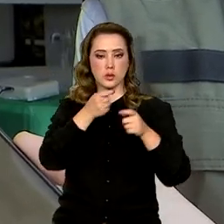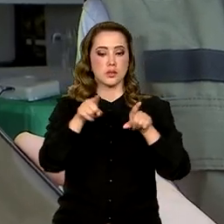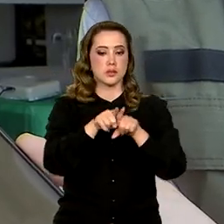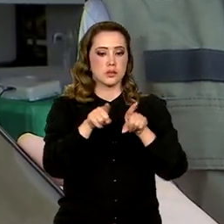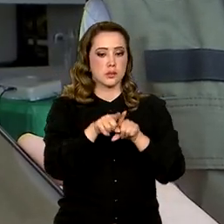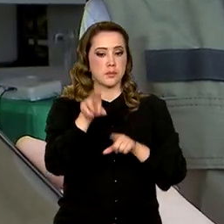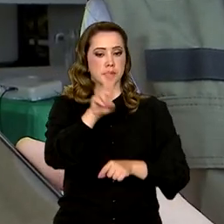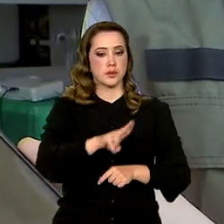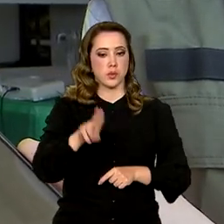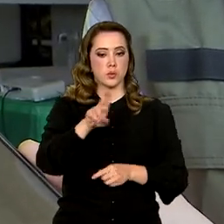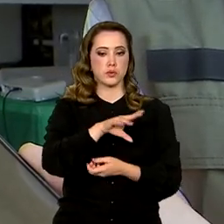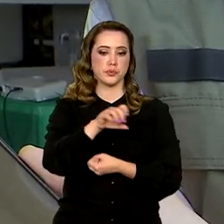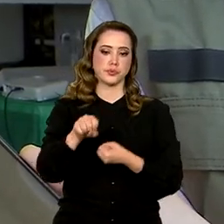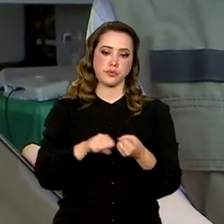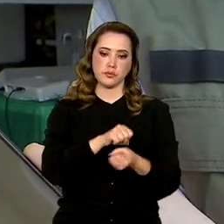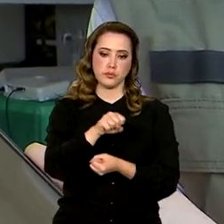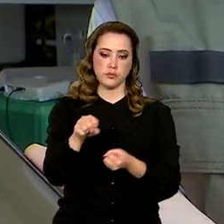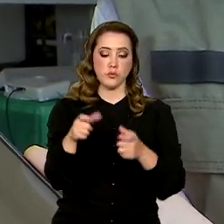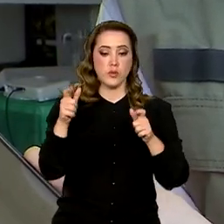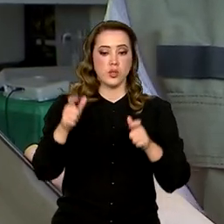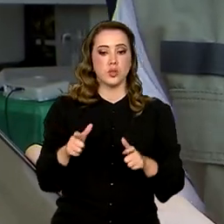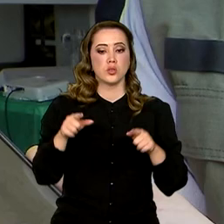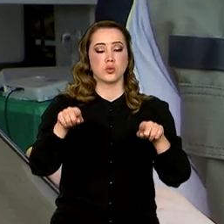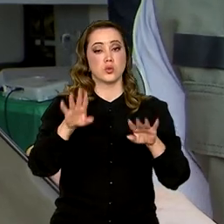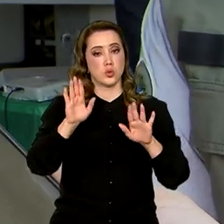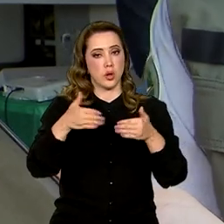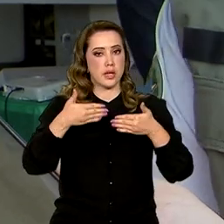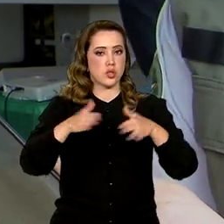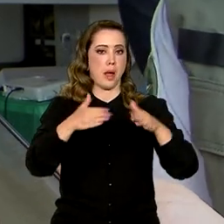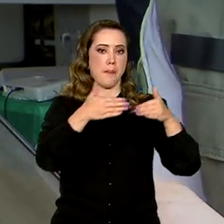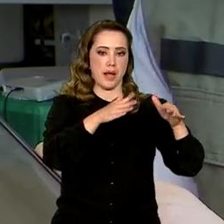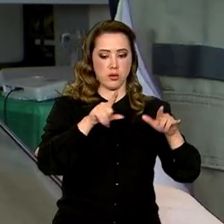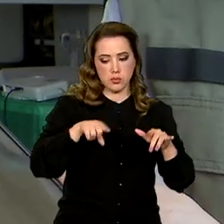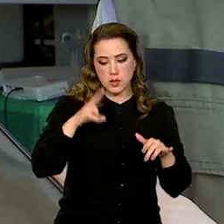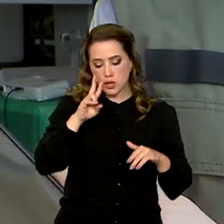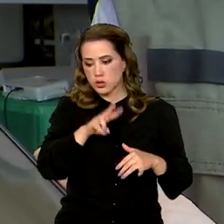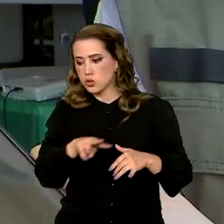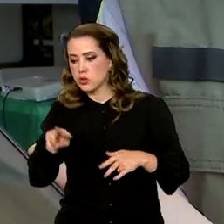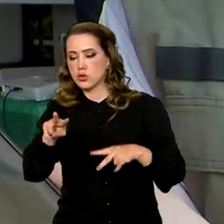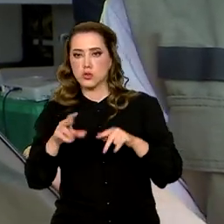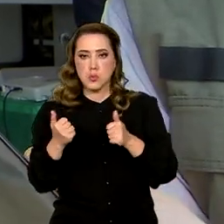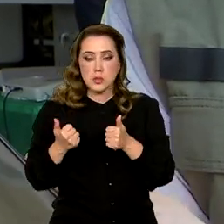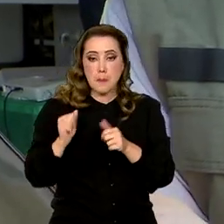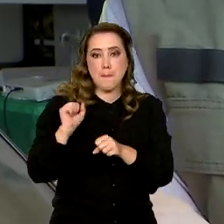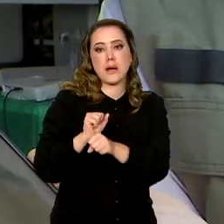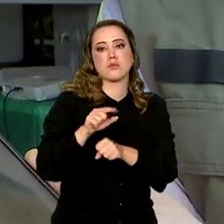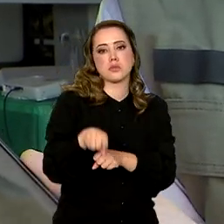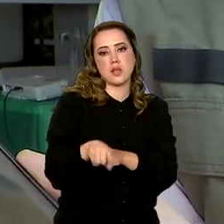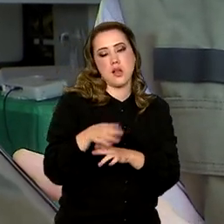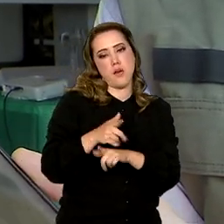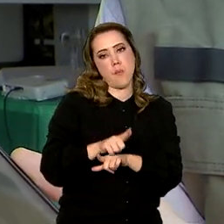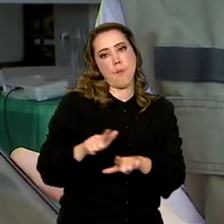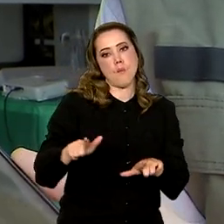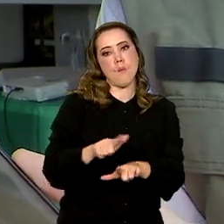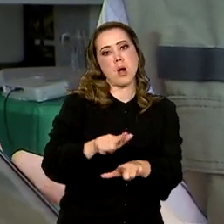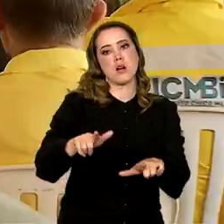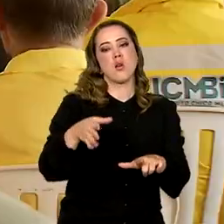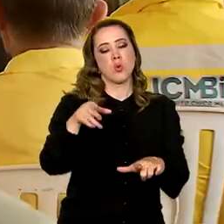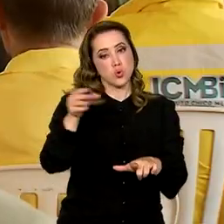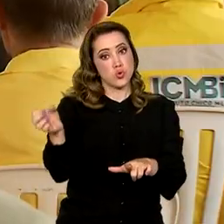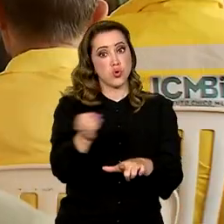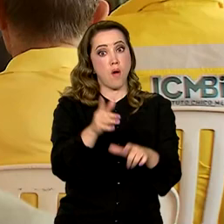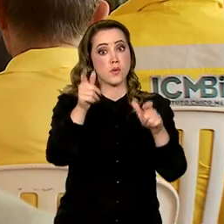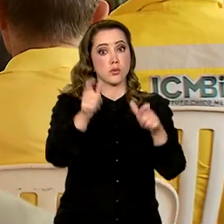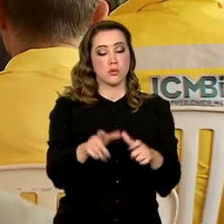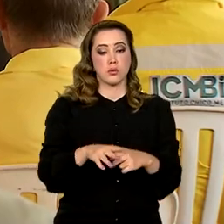de uso sustentável das áreas já abertas para que a gente possa frear a expansão sobre novas áreas.